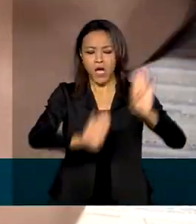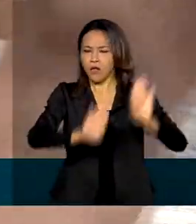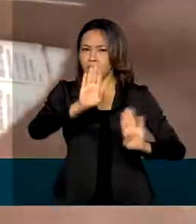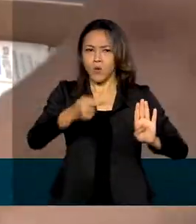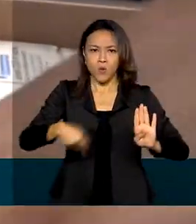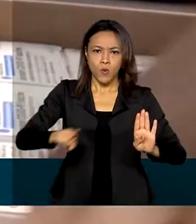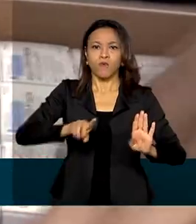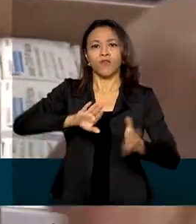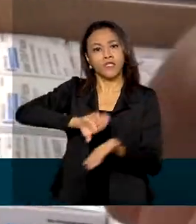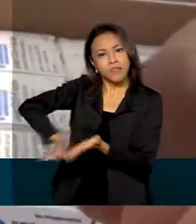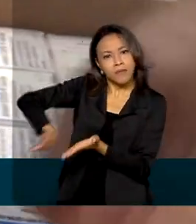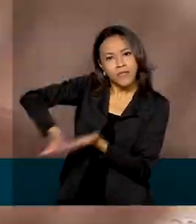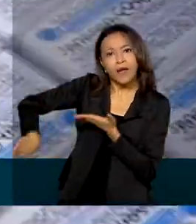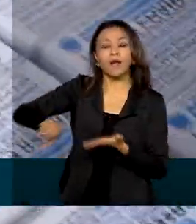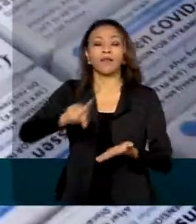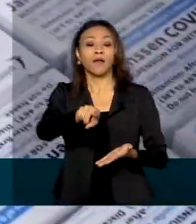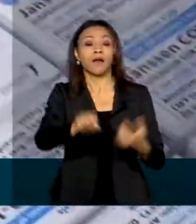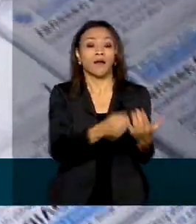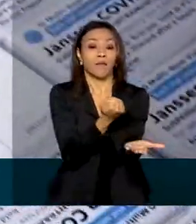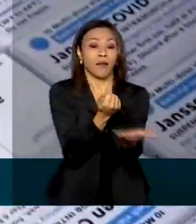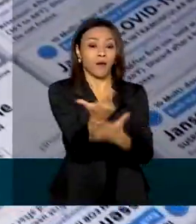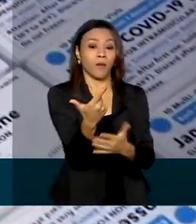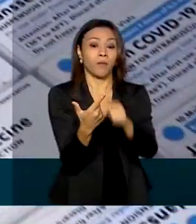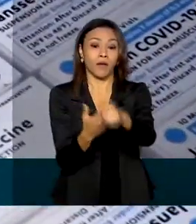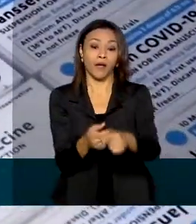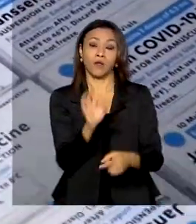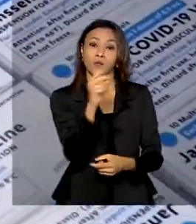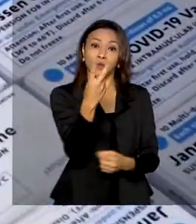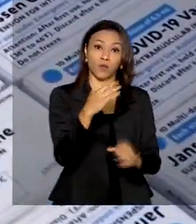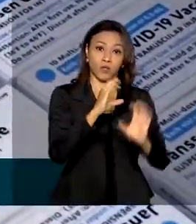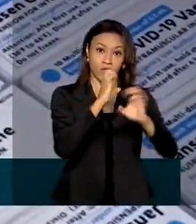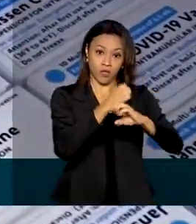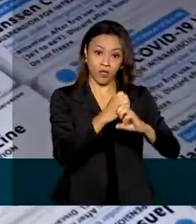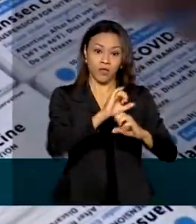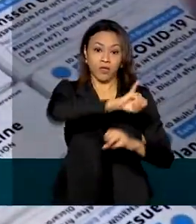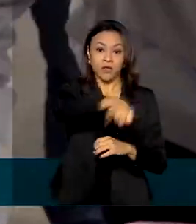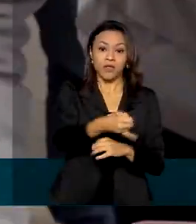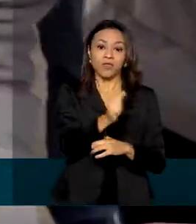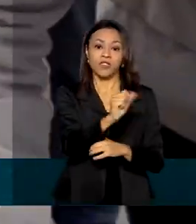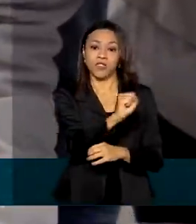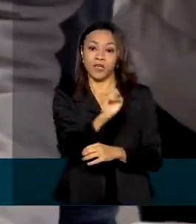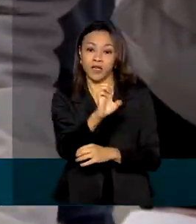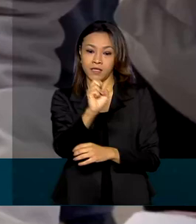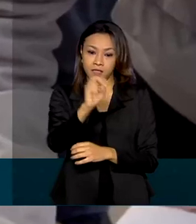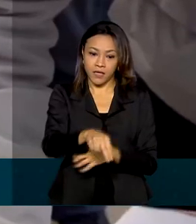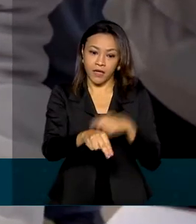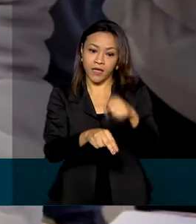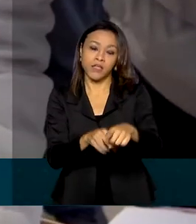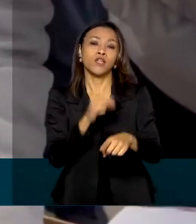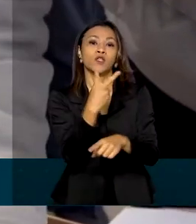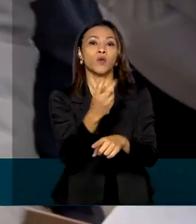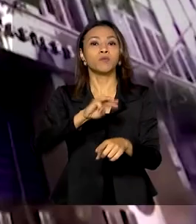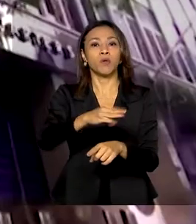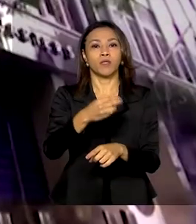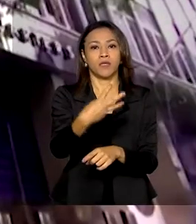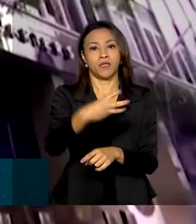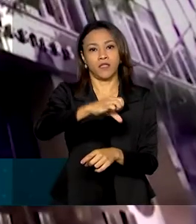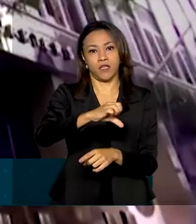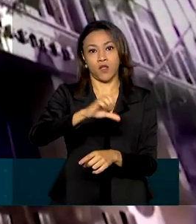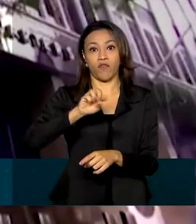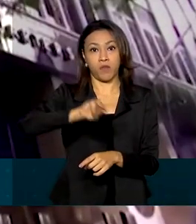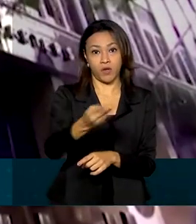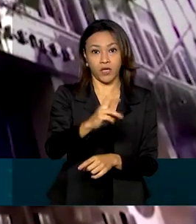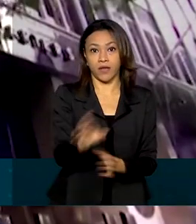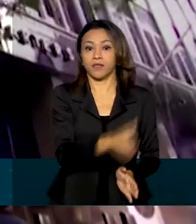vacinas contra a Covid-19 do laboratório Janssen, no valor de R$ 2,139 bilhões e da